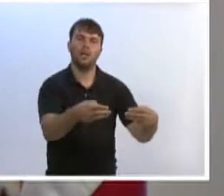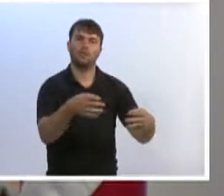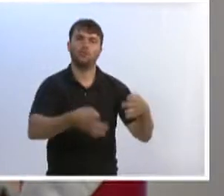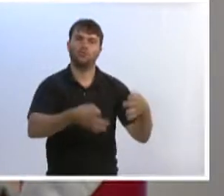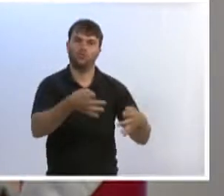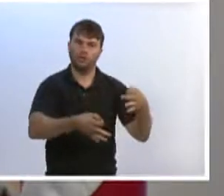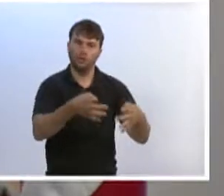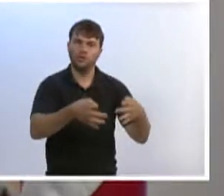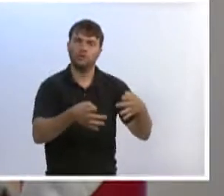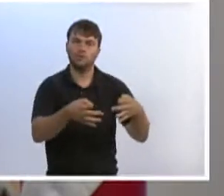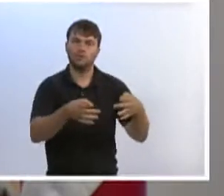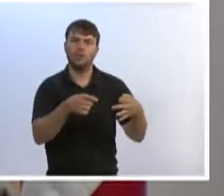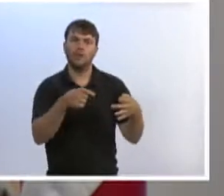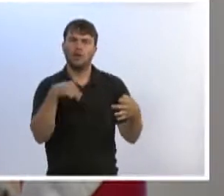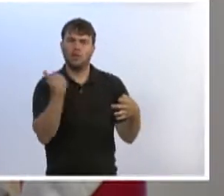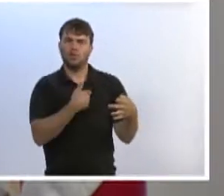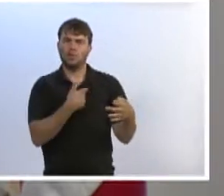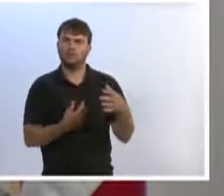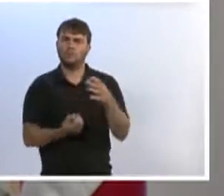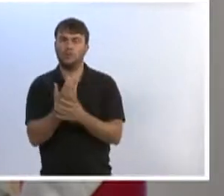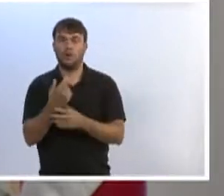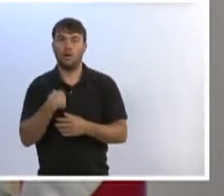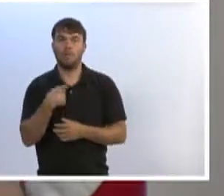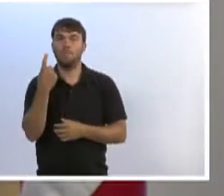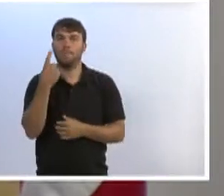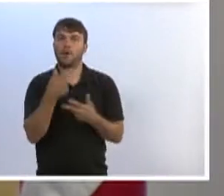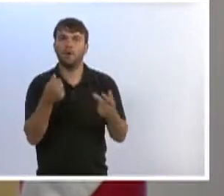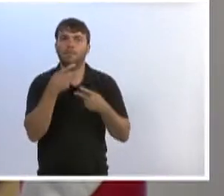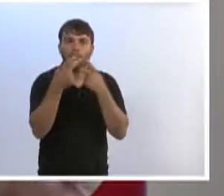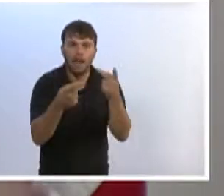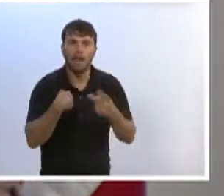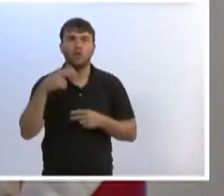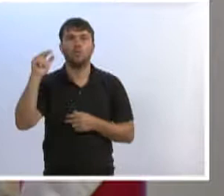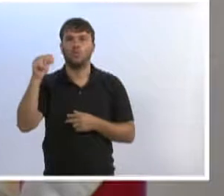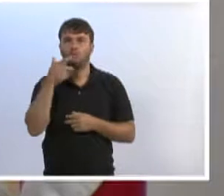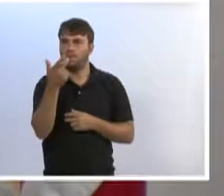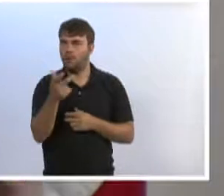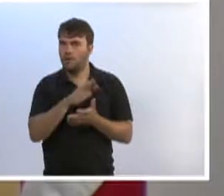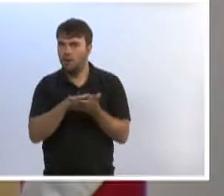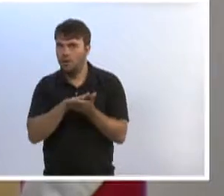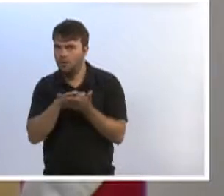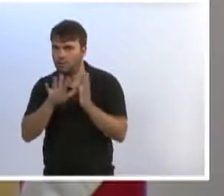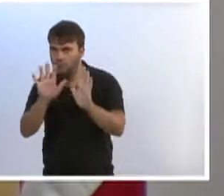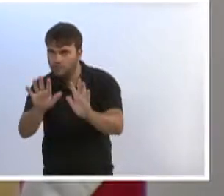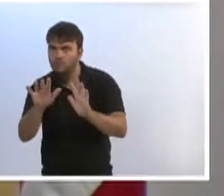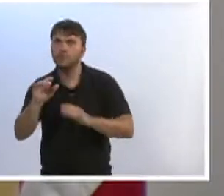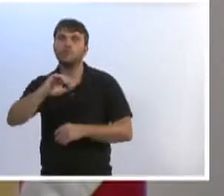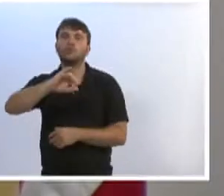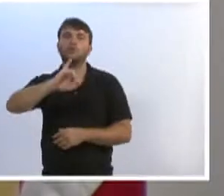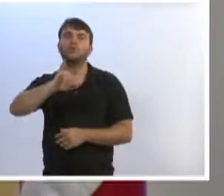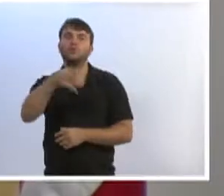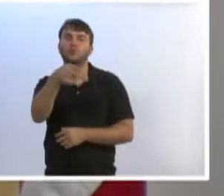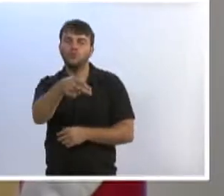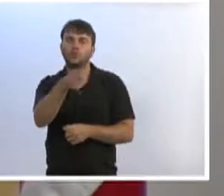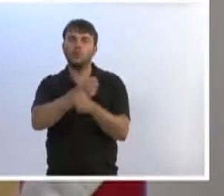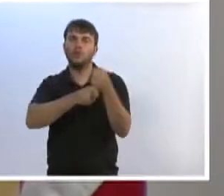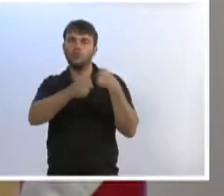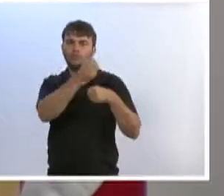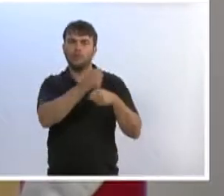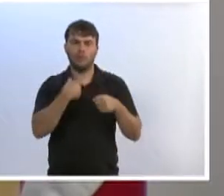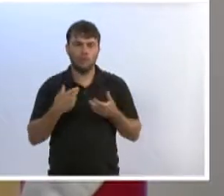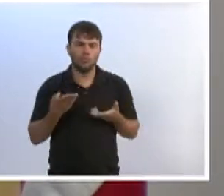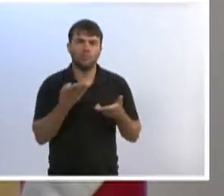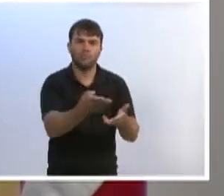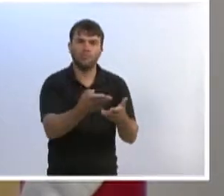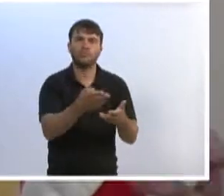nós criaremos, e aí quero falar em primeira mão, porque até então não tinha andado o encaminhamento, junho do ano passado eu fiz encaminhamento no Ministério da